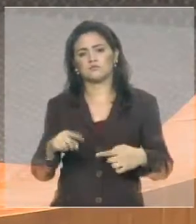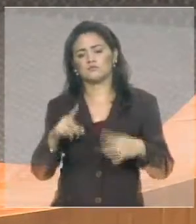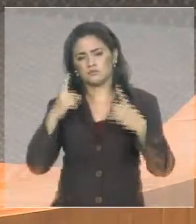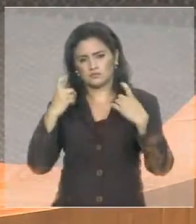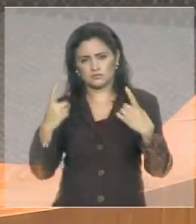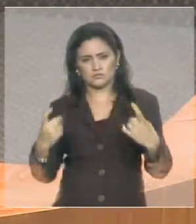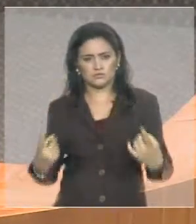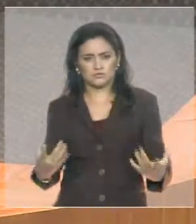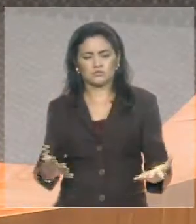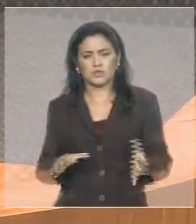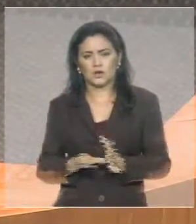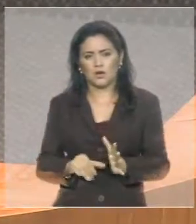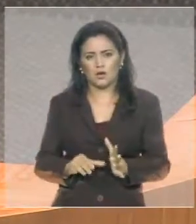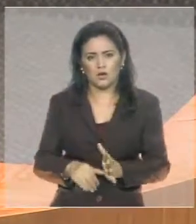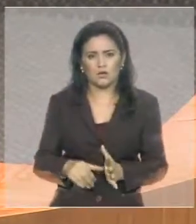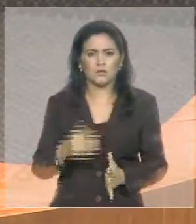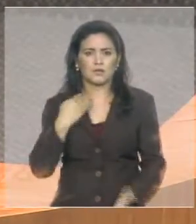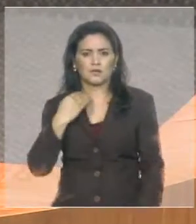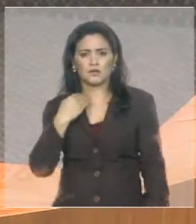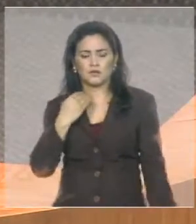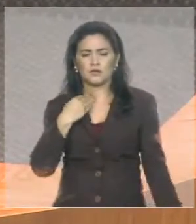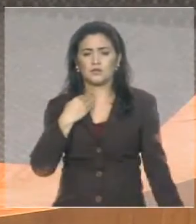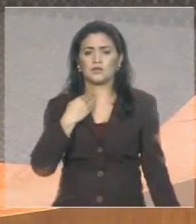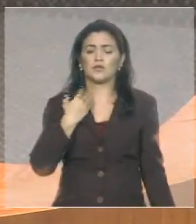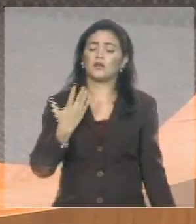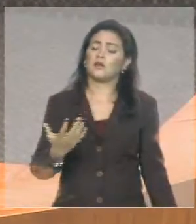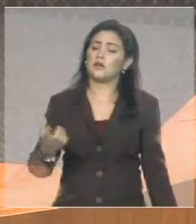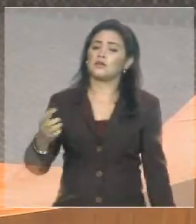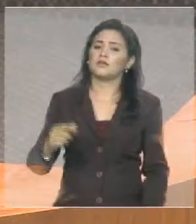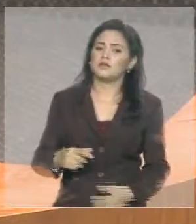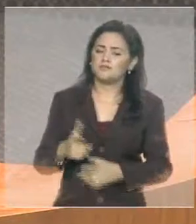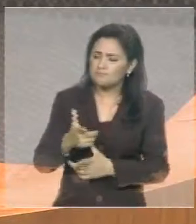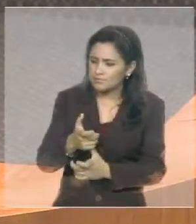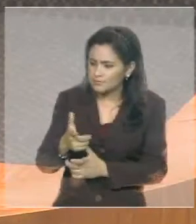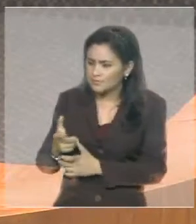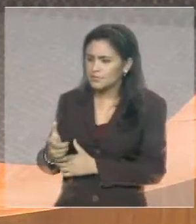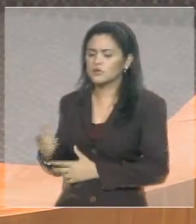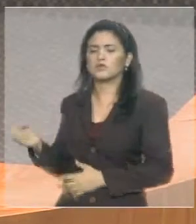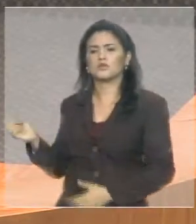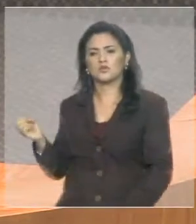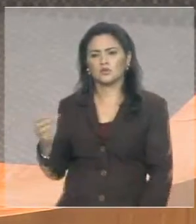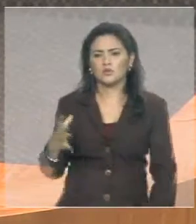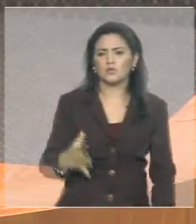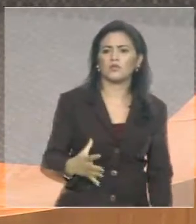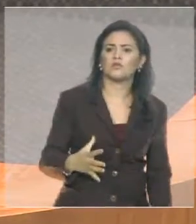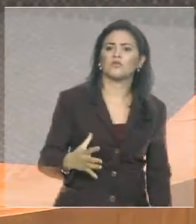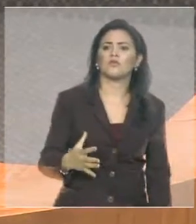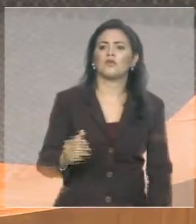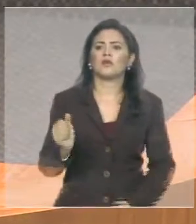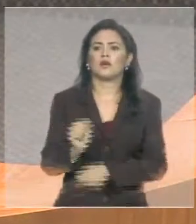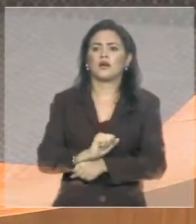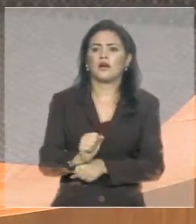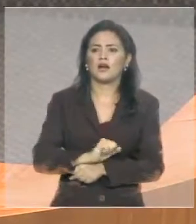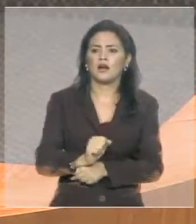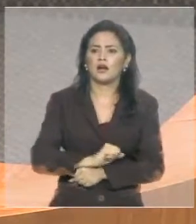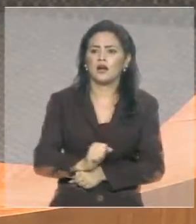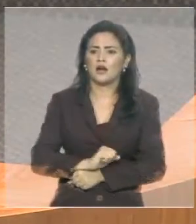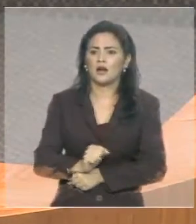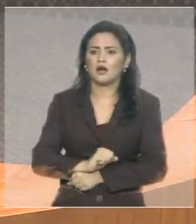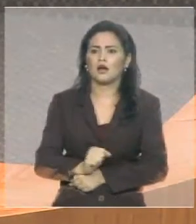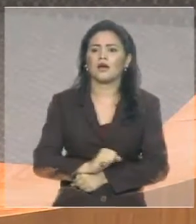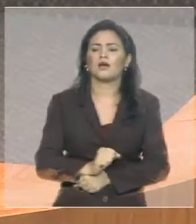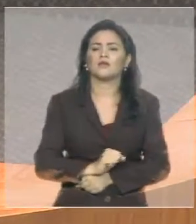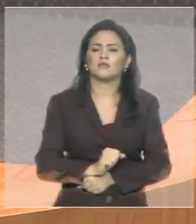com mais armamentos, com mais viaturas, com a valorização dos policiais, que é muito importante, até porque é importante que